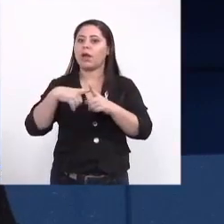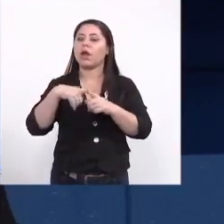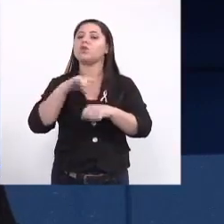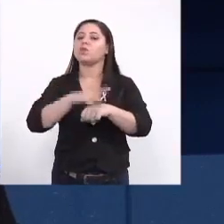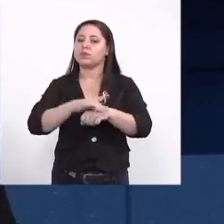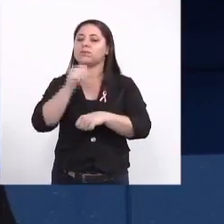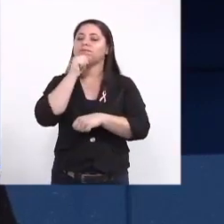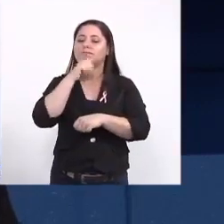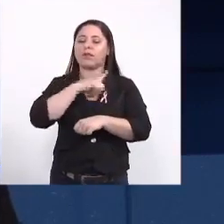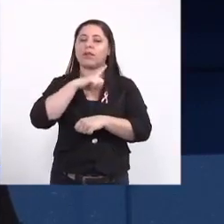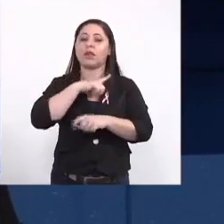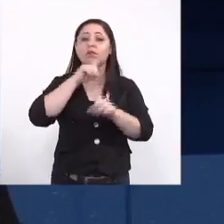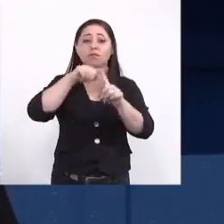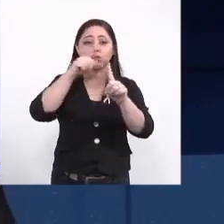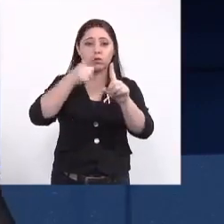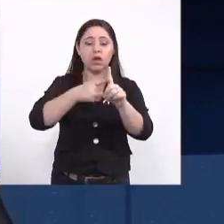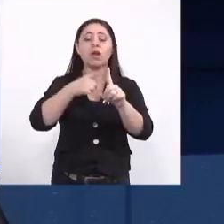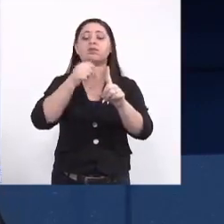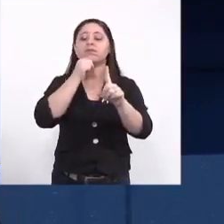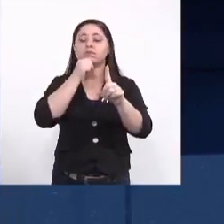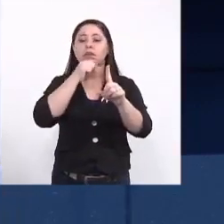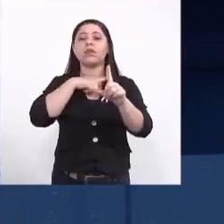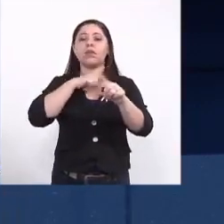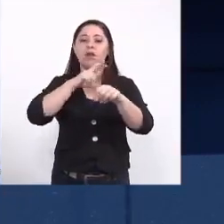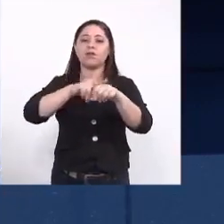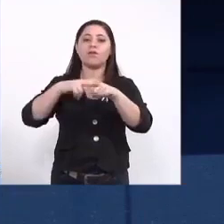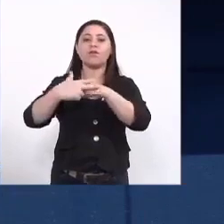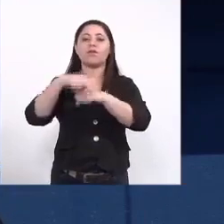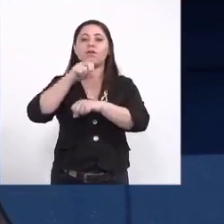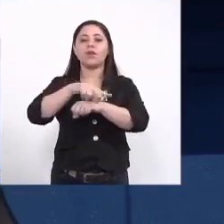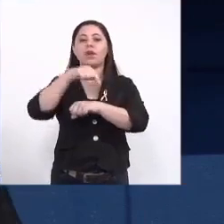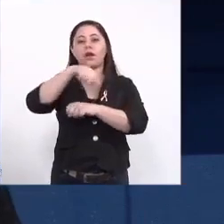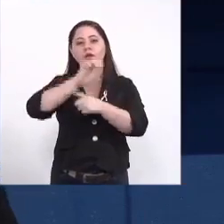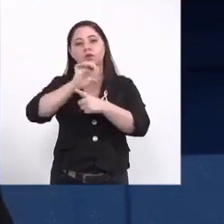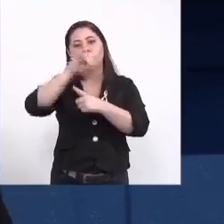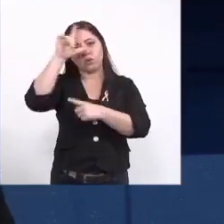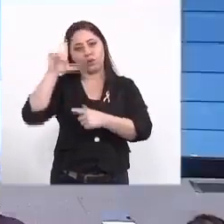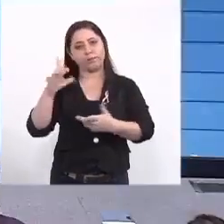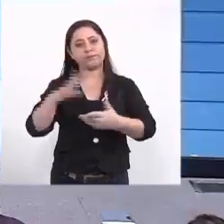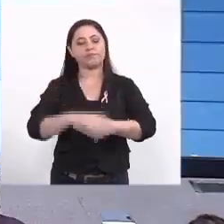acontecendo e gestantes ainda estão sendo infectadas pelo Zika aqui no estado